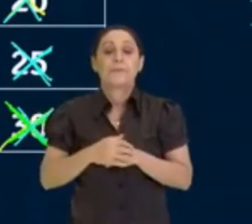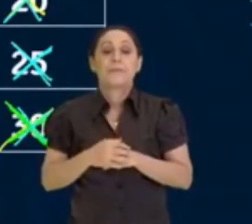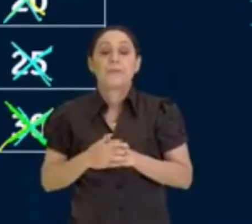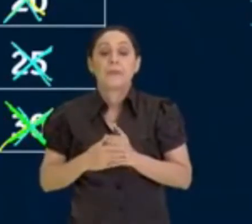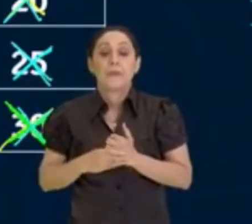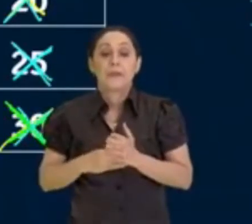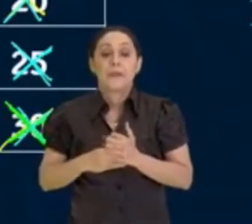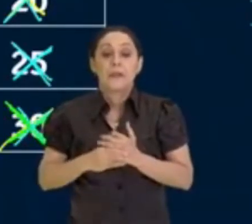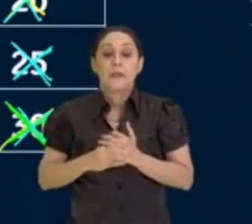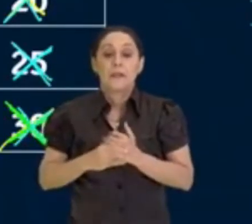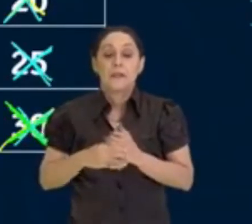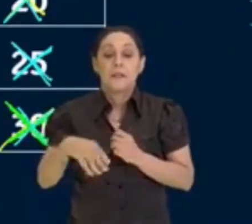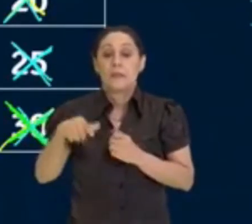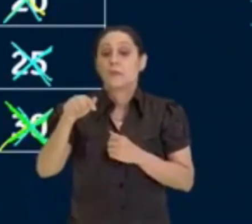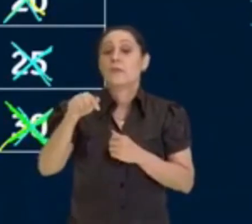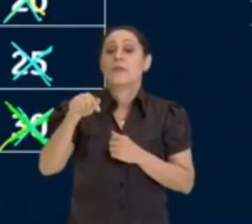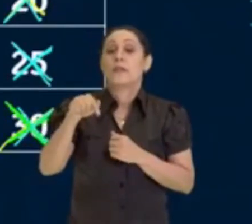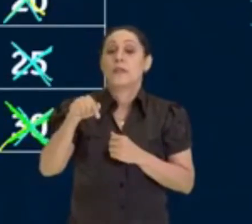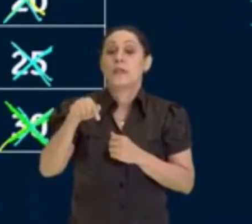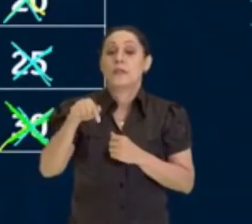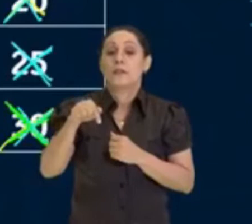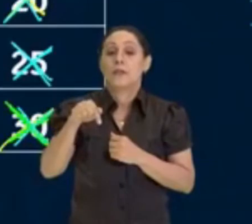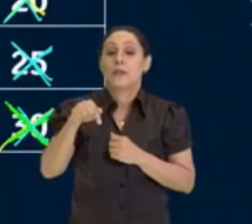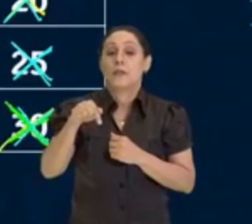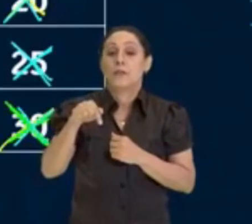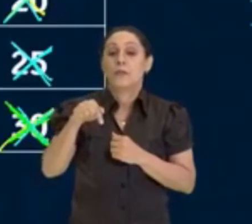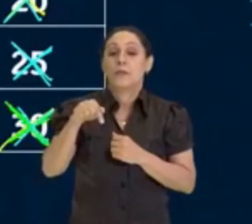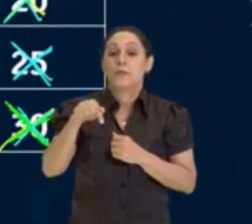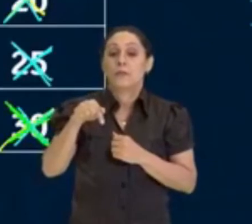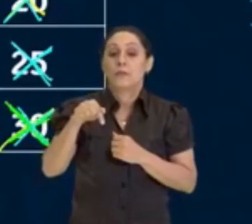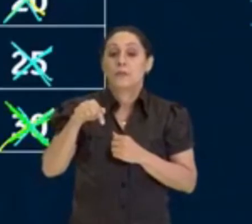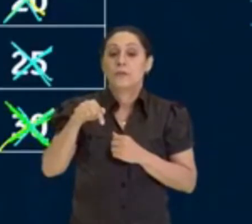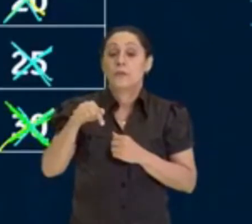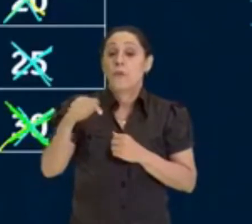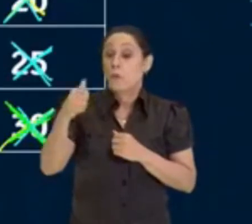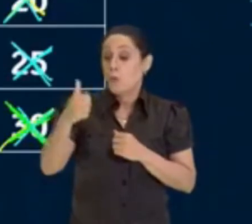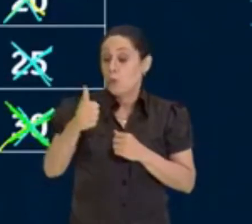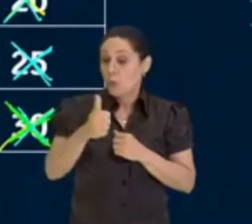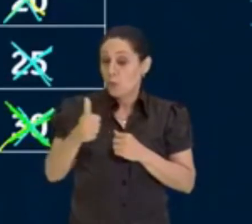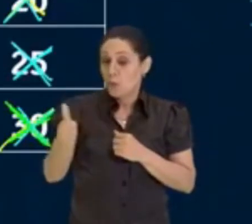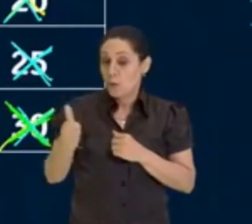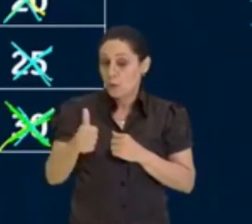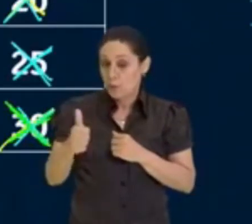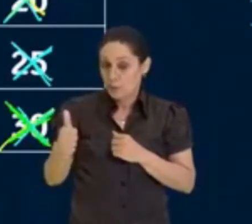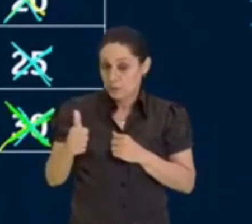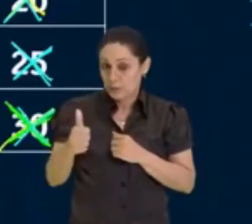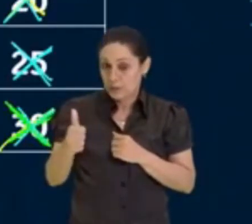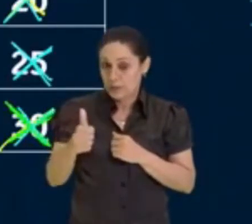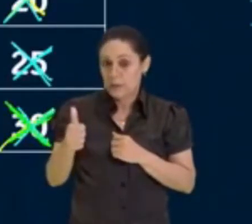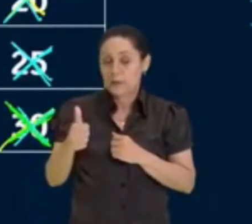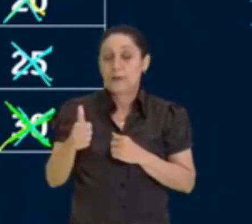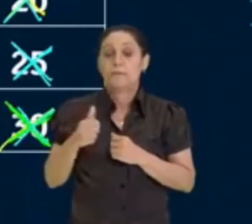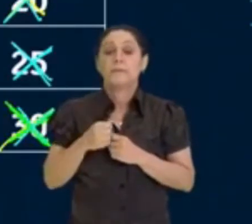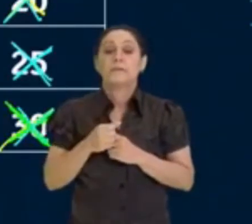Depois do 7, eu tenho o 11. 7, 11,